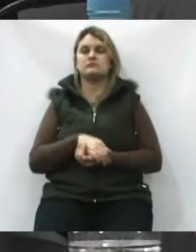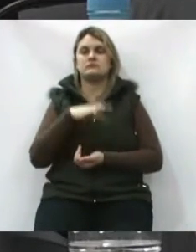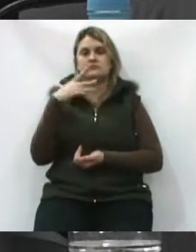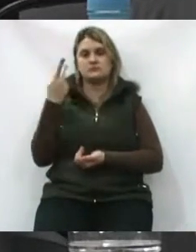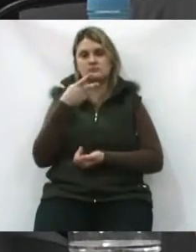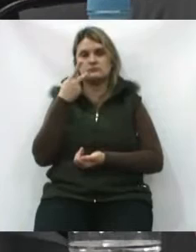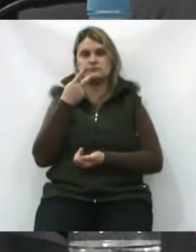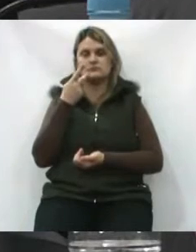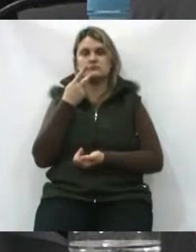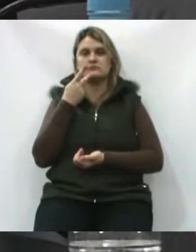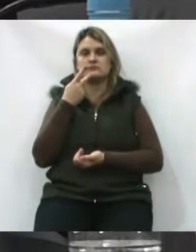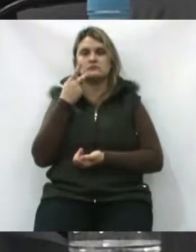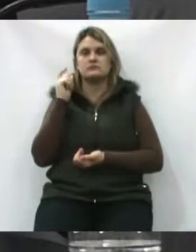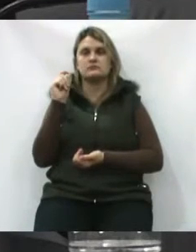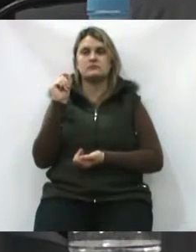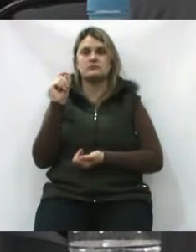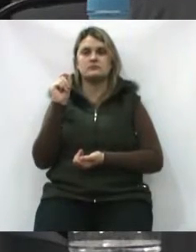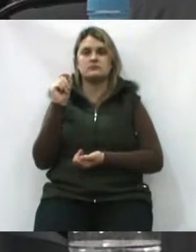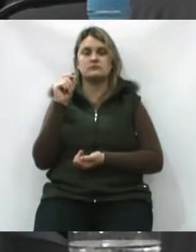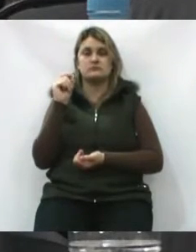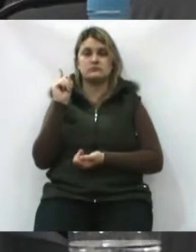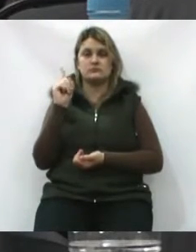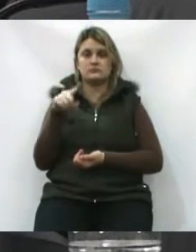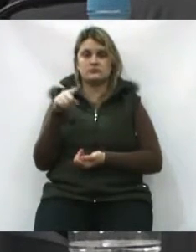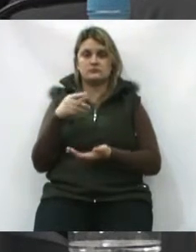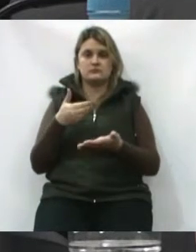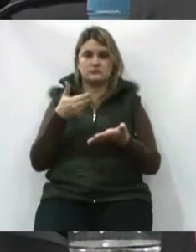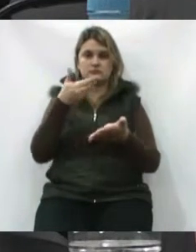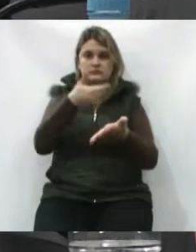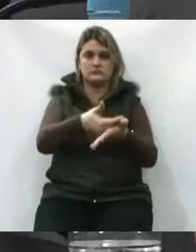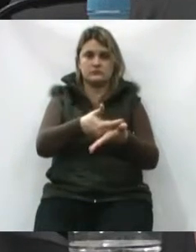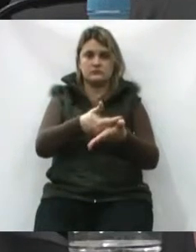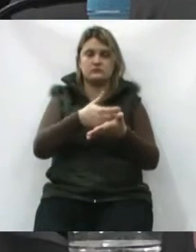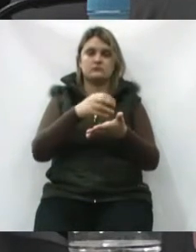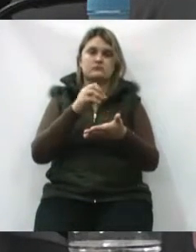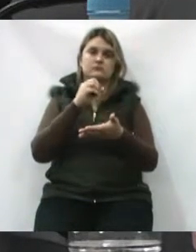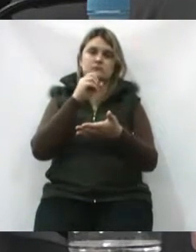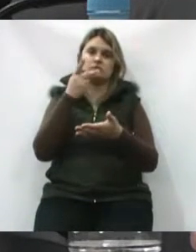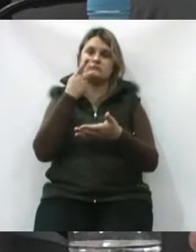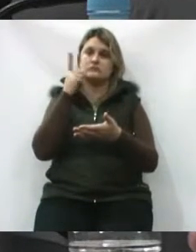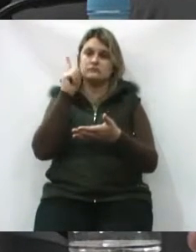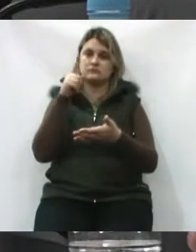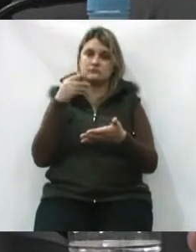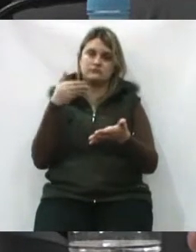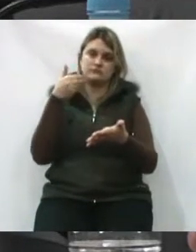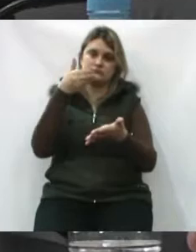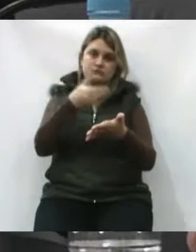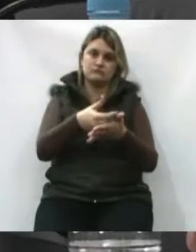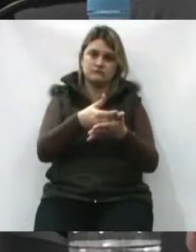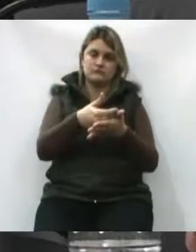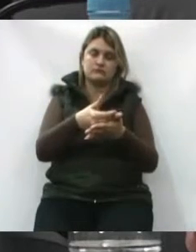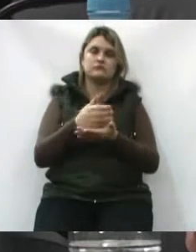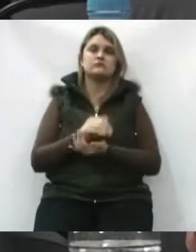previa que seria destinado, ou na lei fala que será destinado,